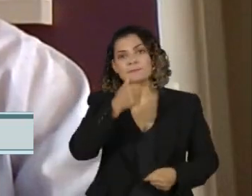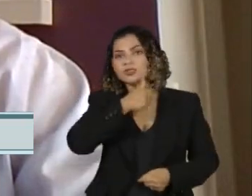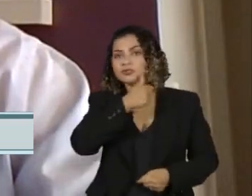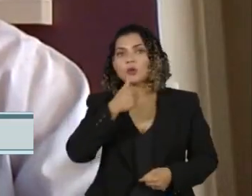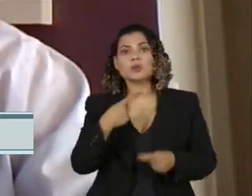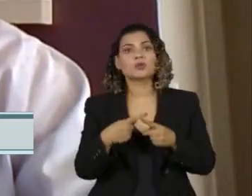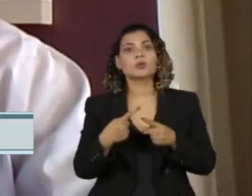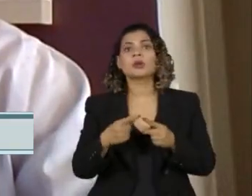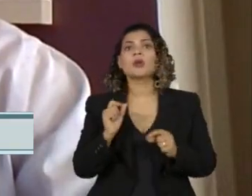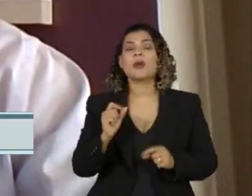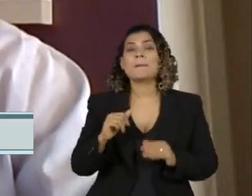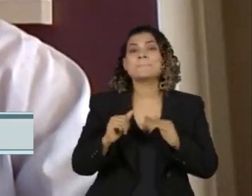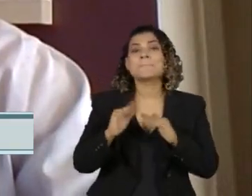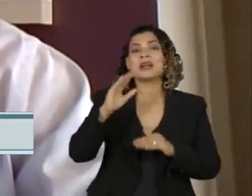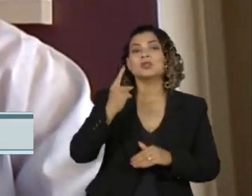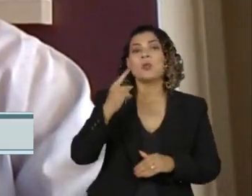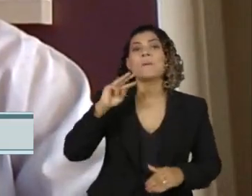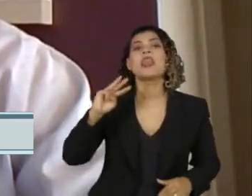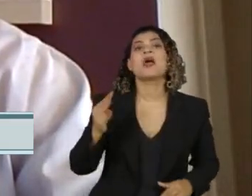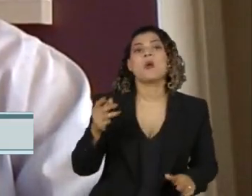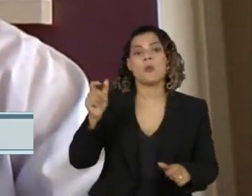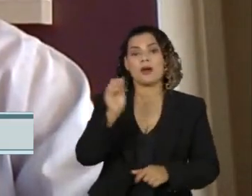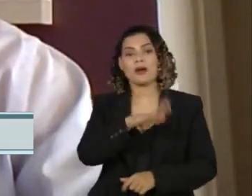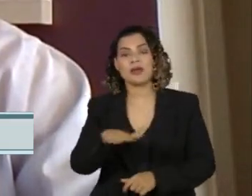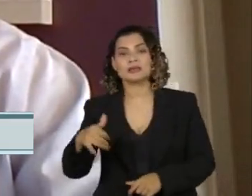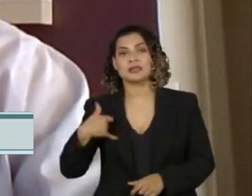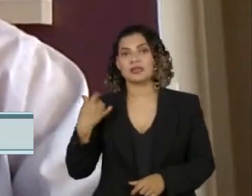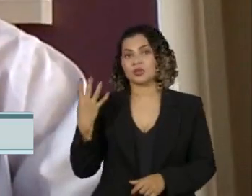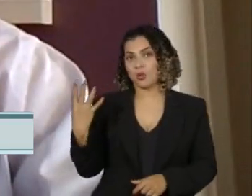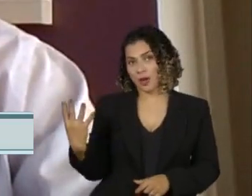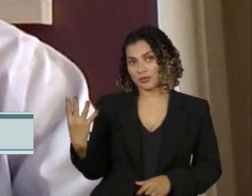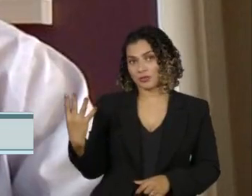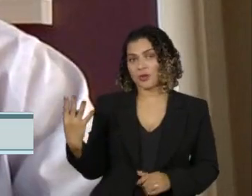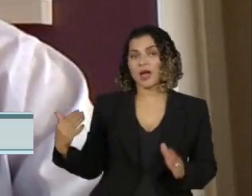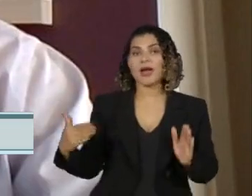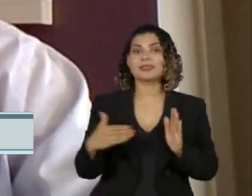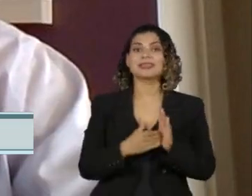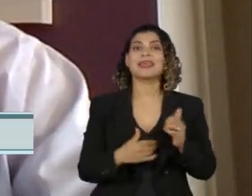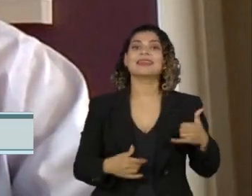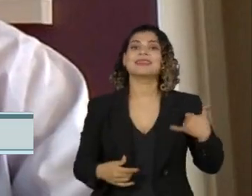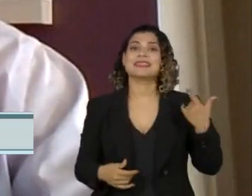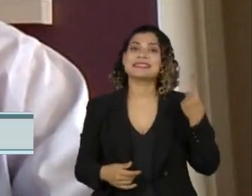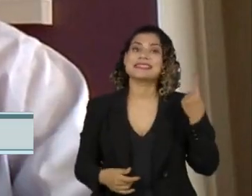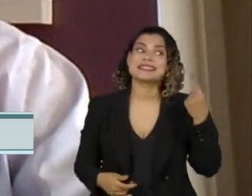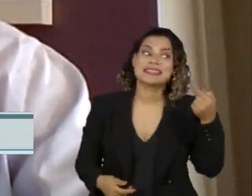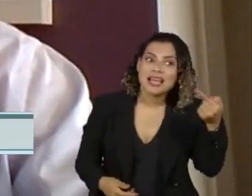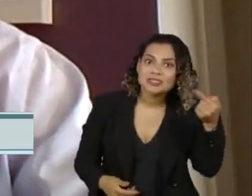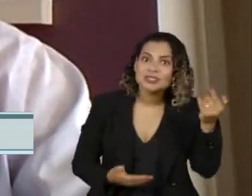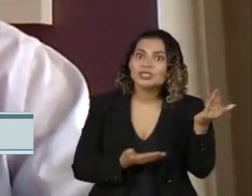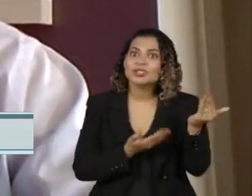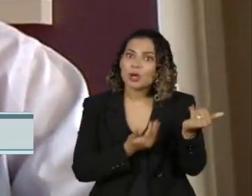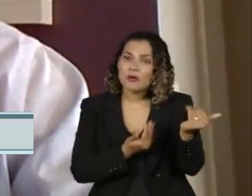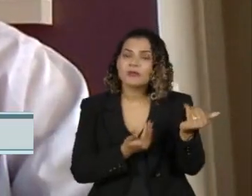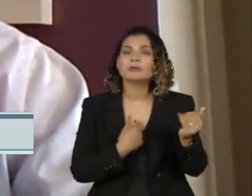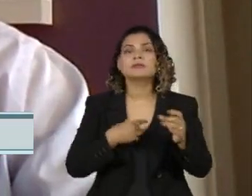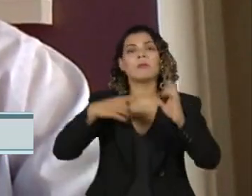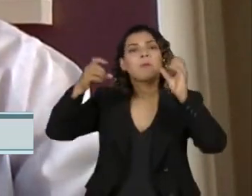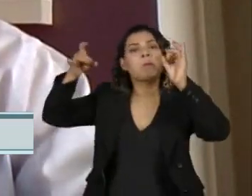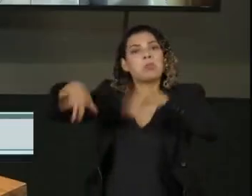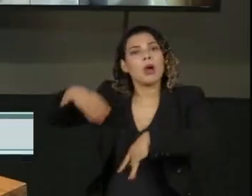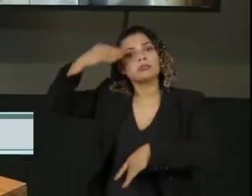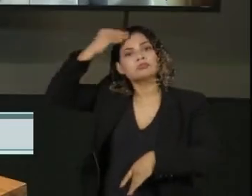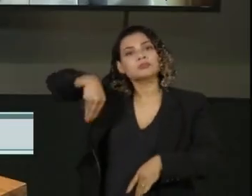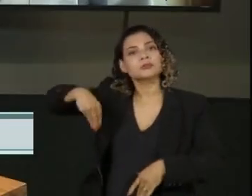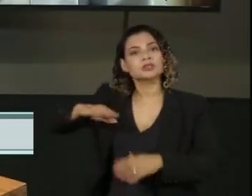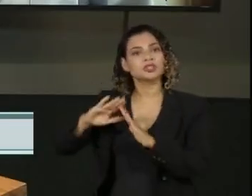mais de um milhão de crianças, de 4 a jovens de 17 anos, que estão ainda fora da escola,